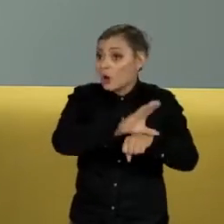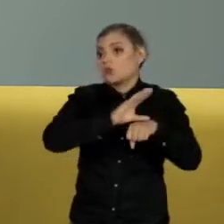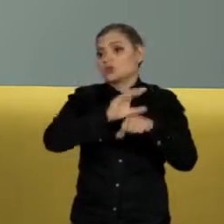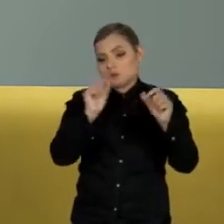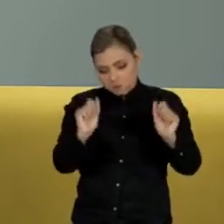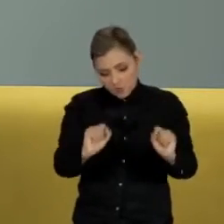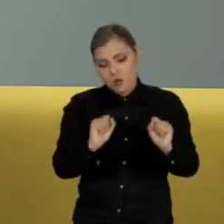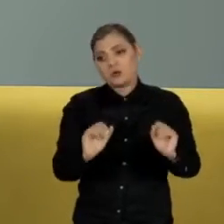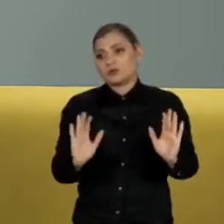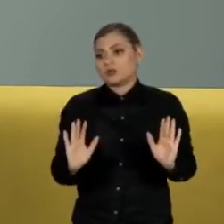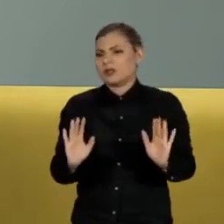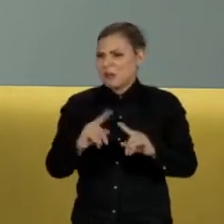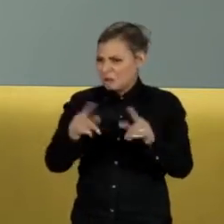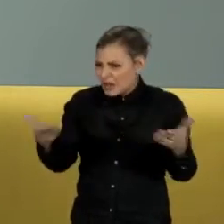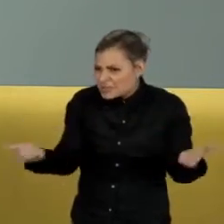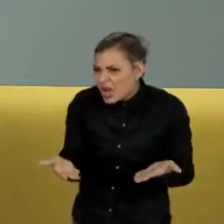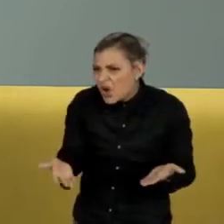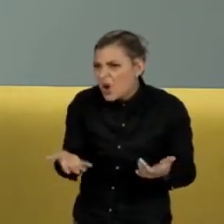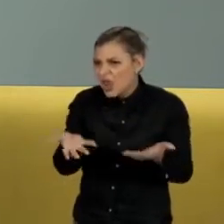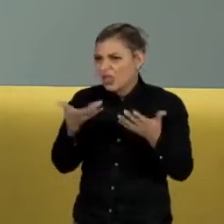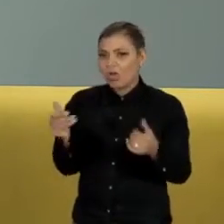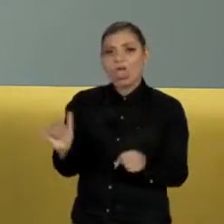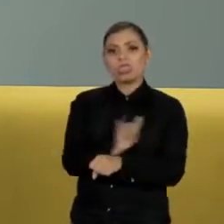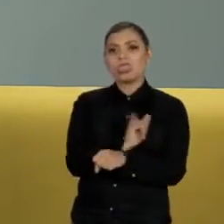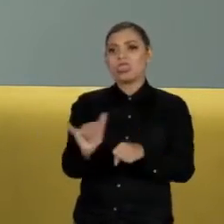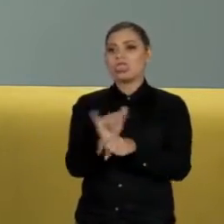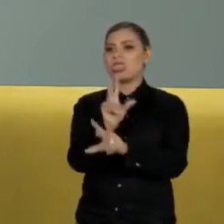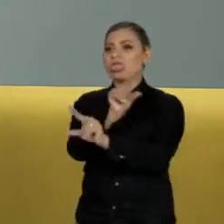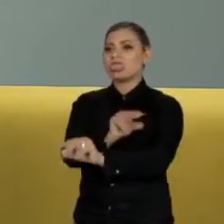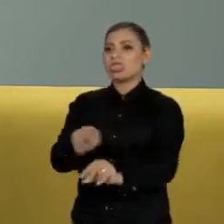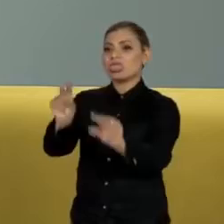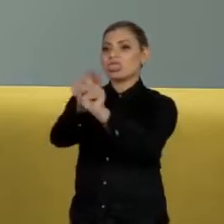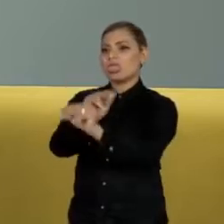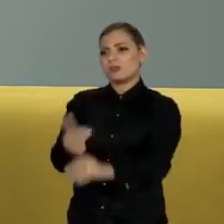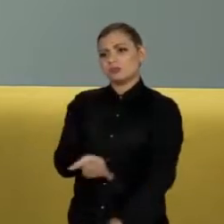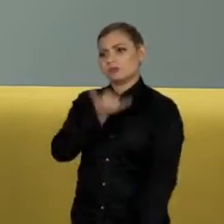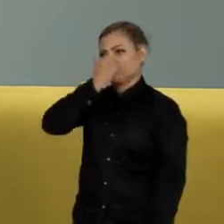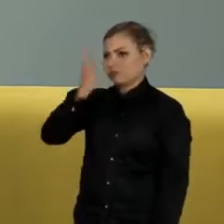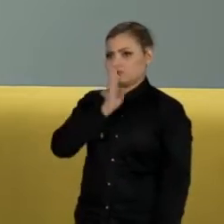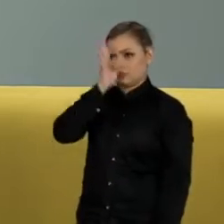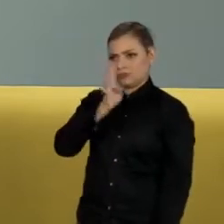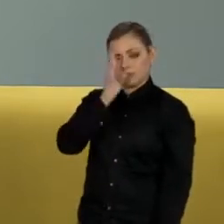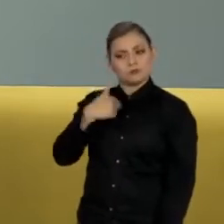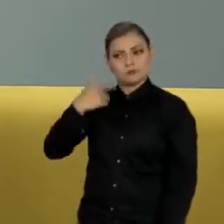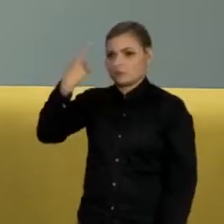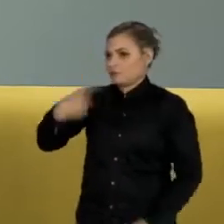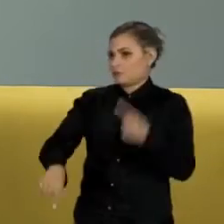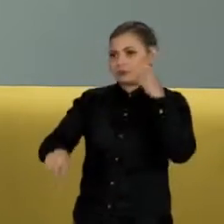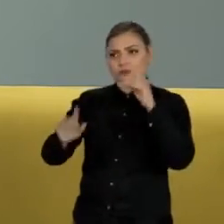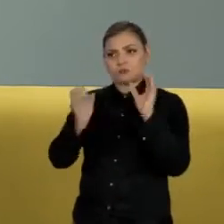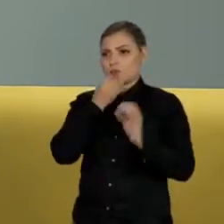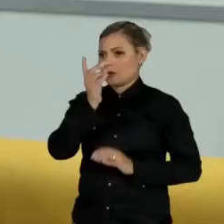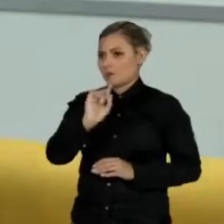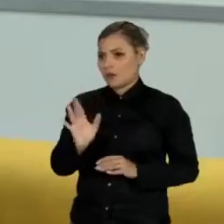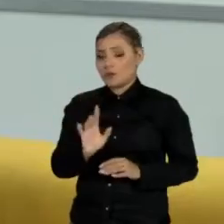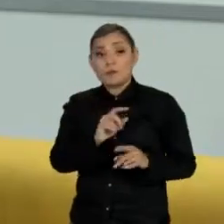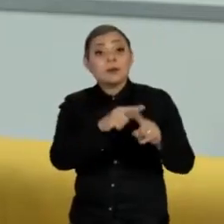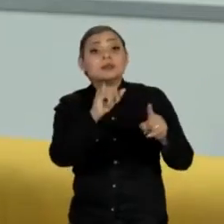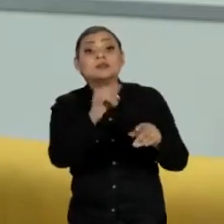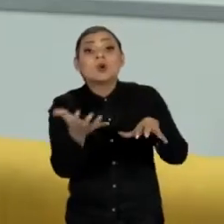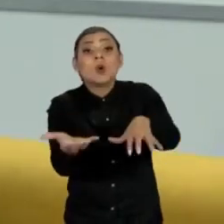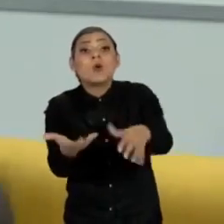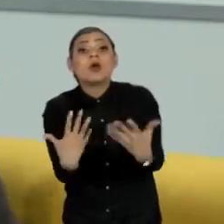Então, essa história de querer reemendar mal e porcamente não dá certo. Se isso passar no